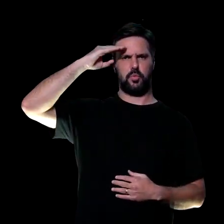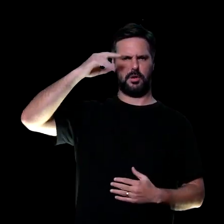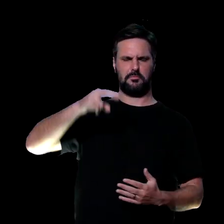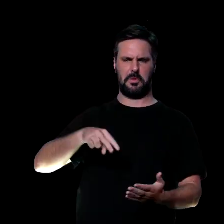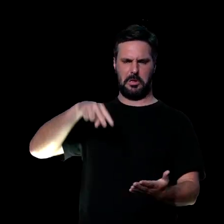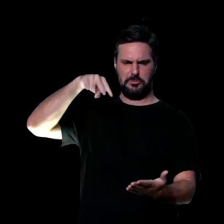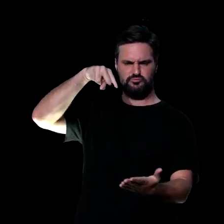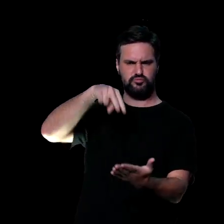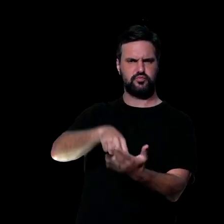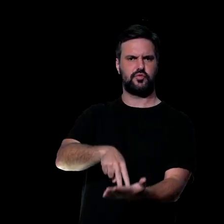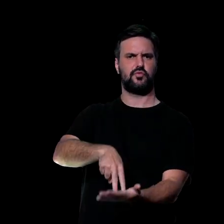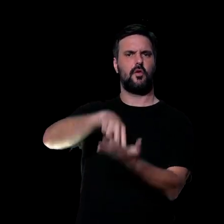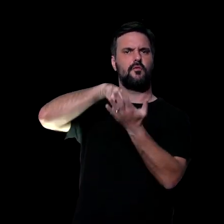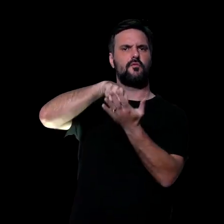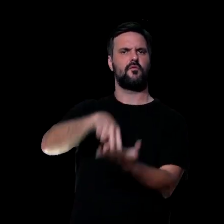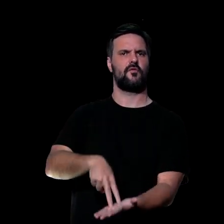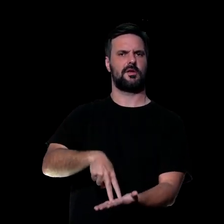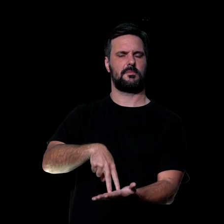Permanecer firme.